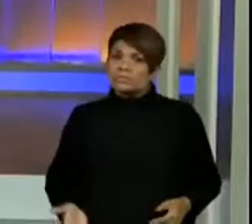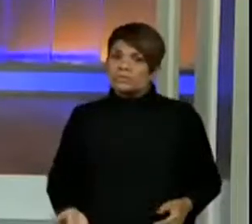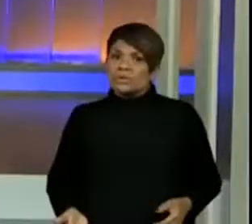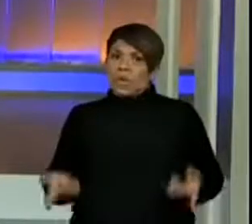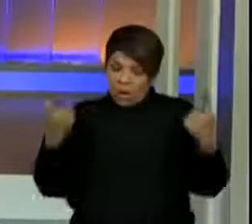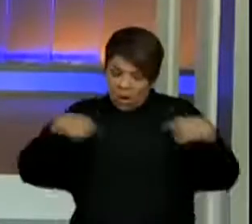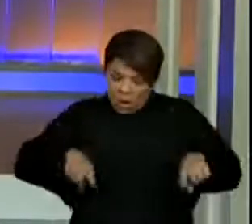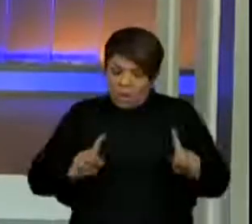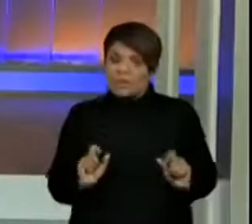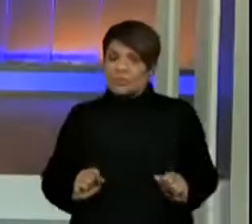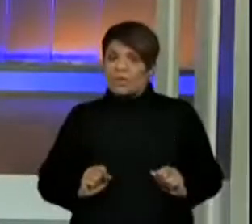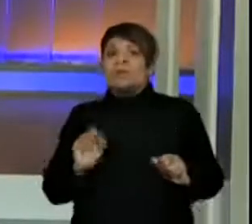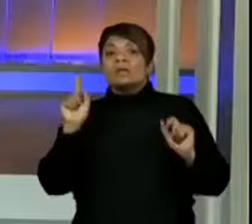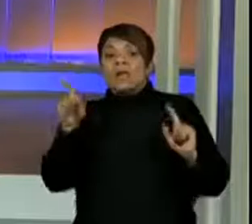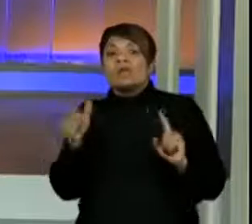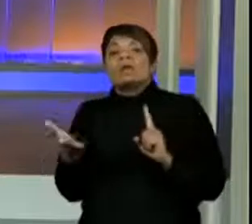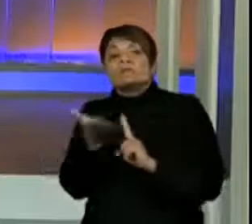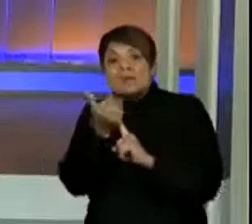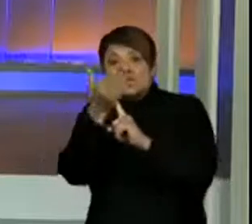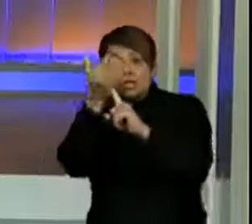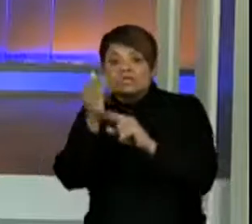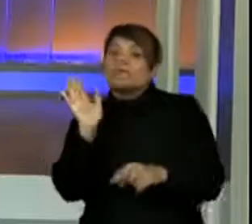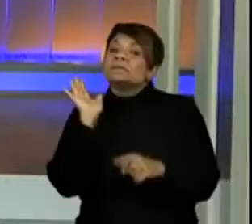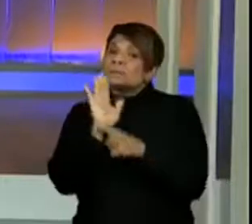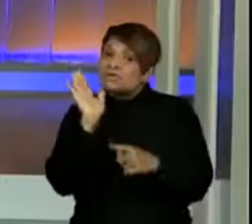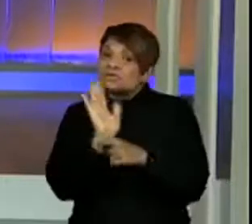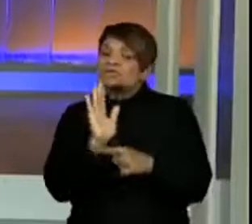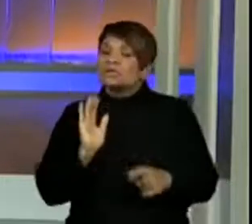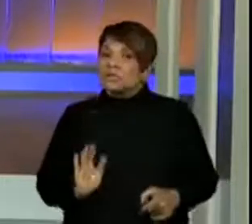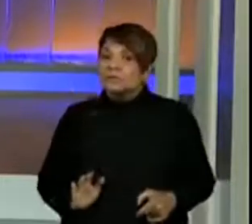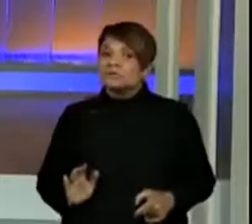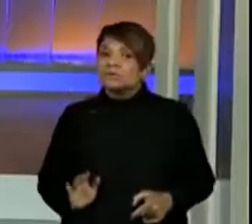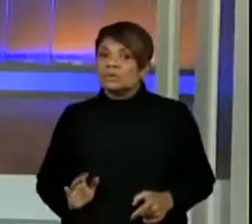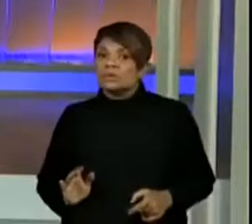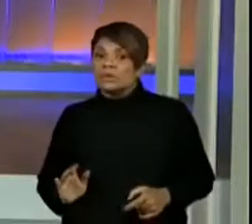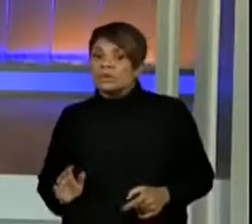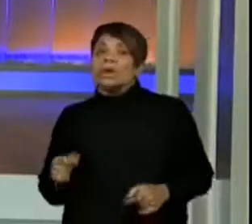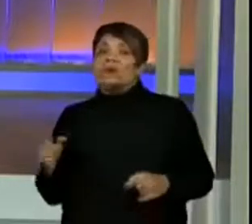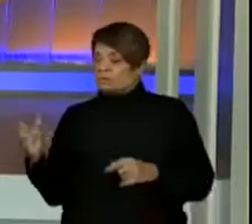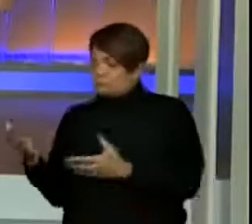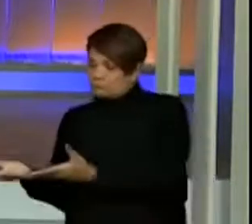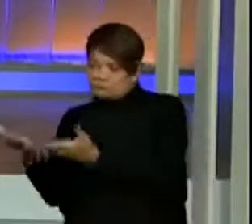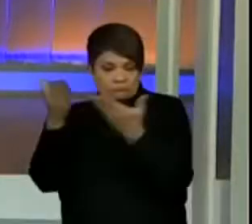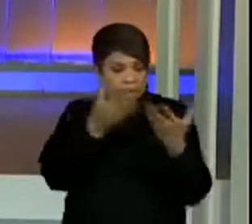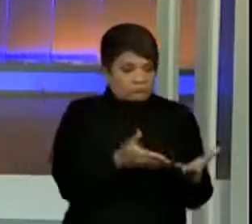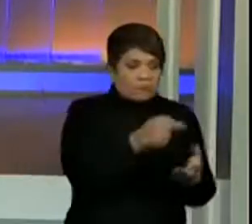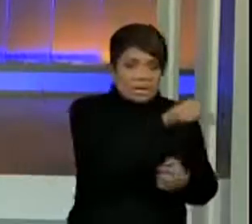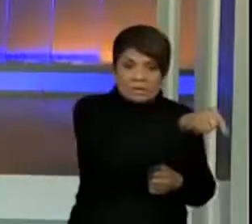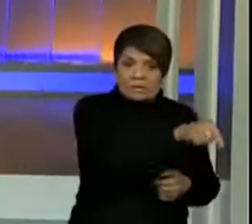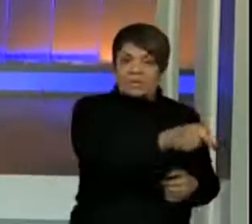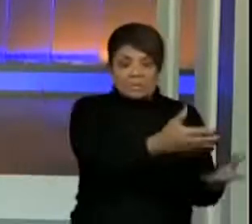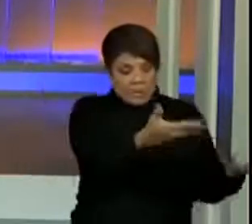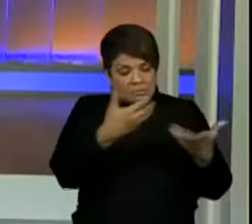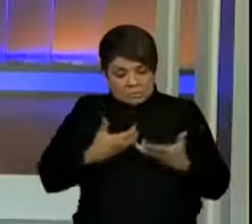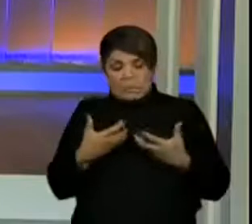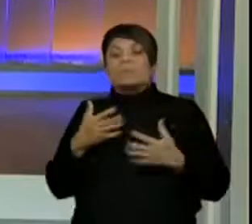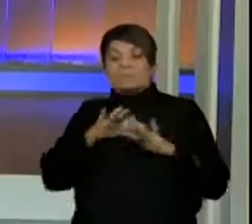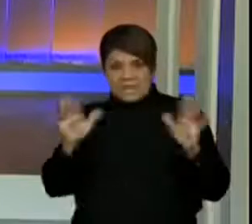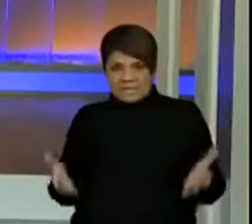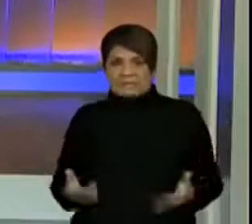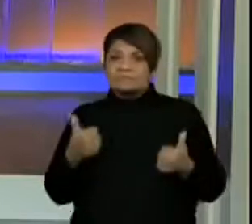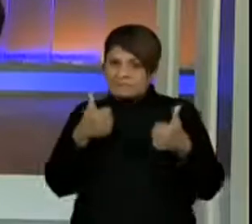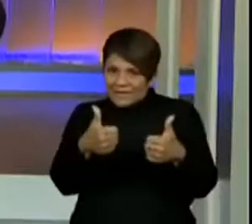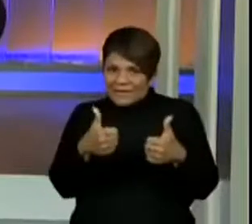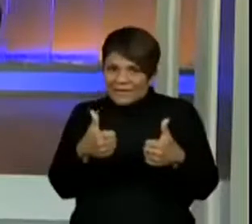tecnologia está ajudando a não faltar comida para as nossas mesas. Tudo bem?